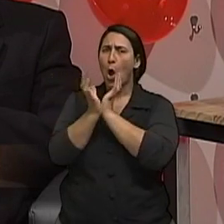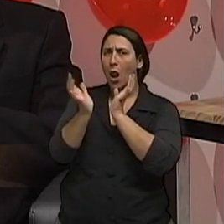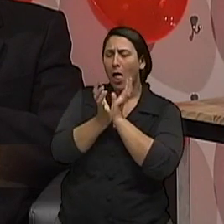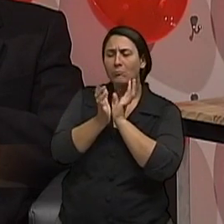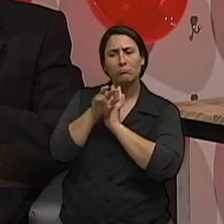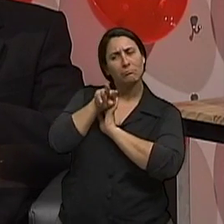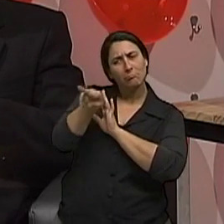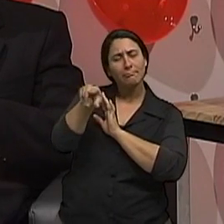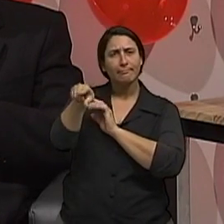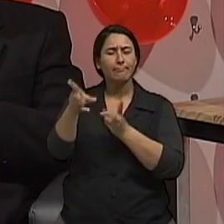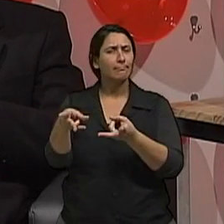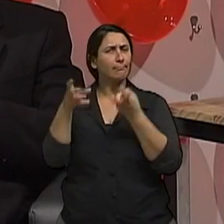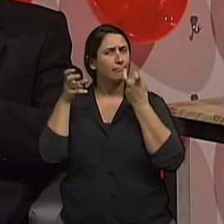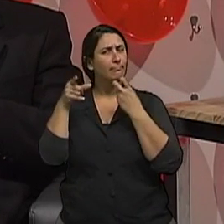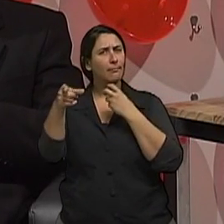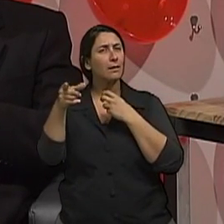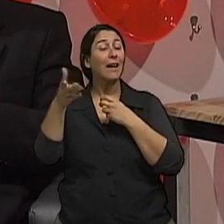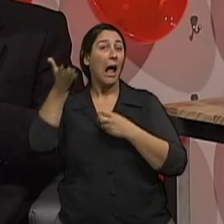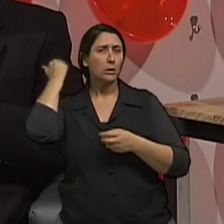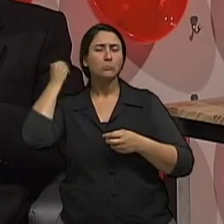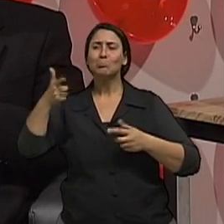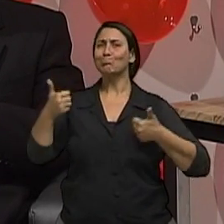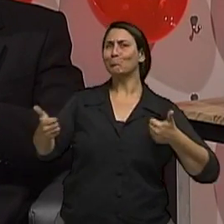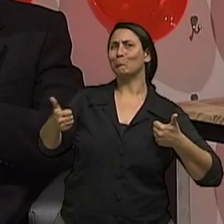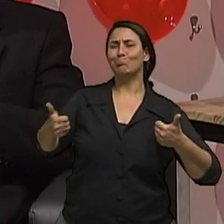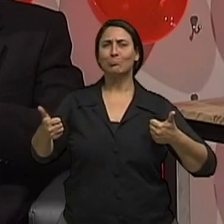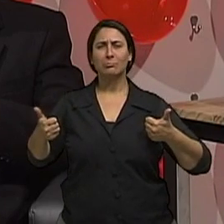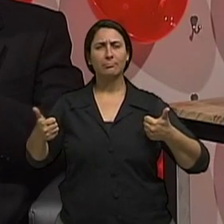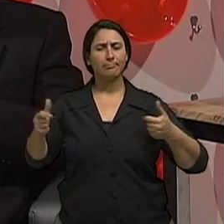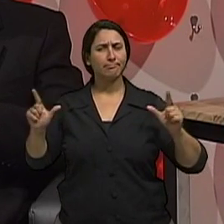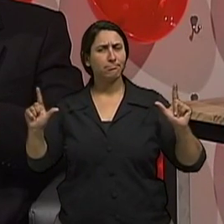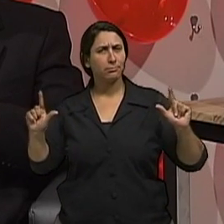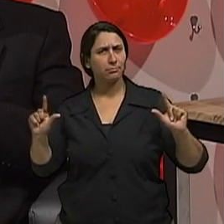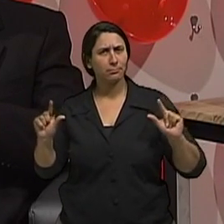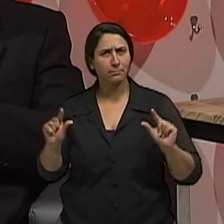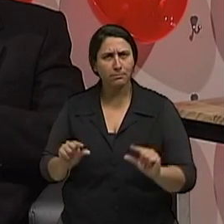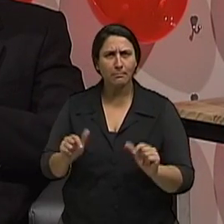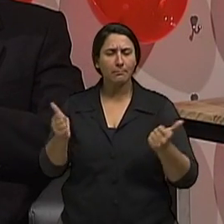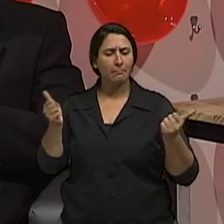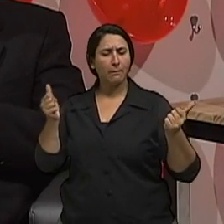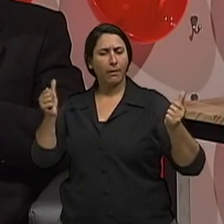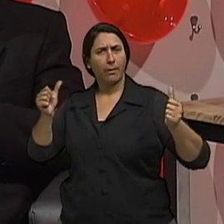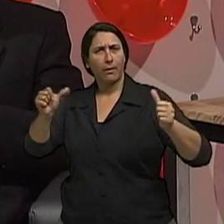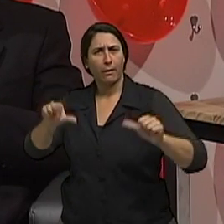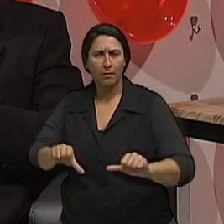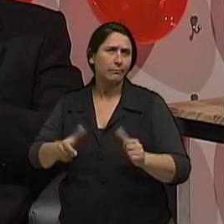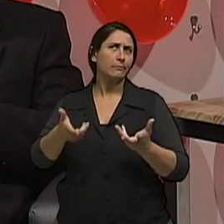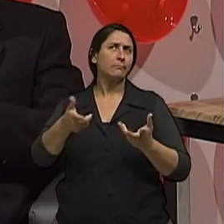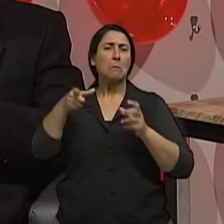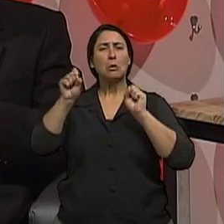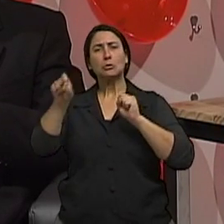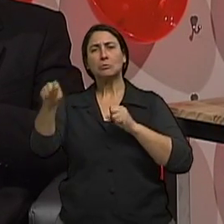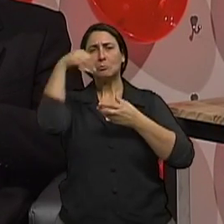perceber que esse indivíduo está tendo uma diminuição no rendimento, na performance dele. Seja uma performance no trabalho,